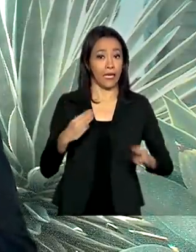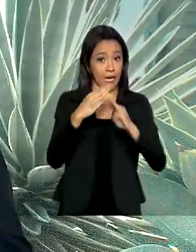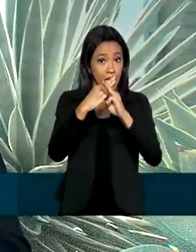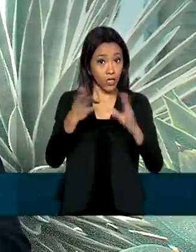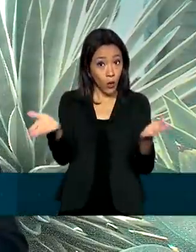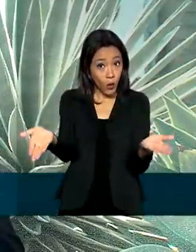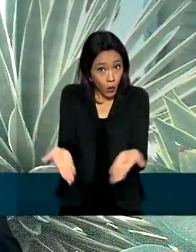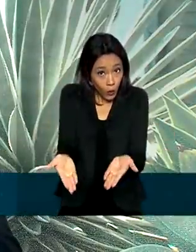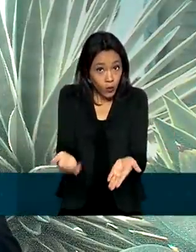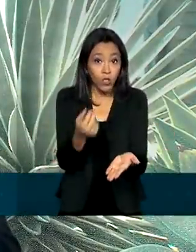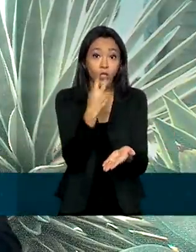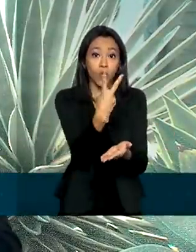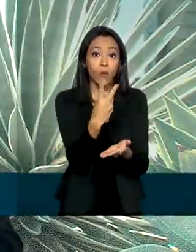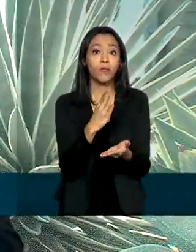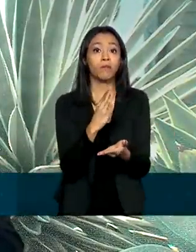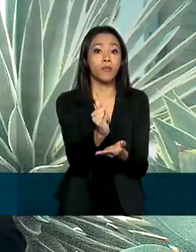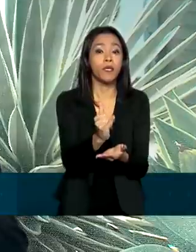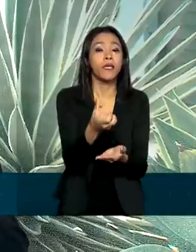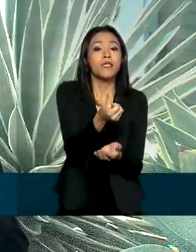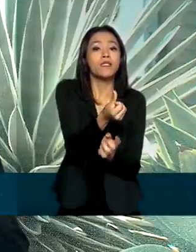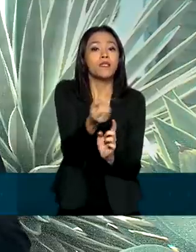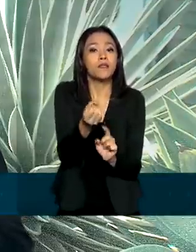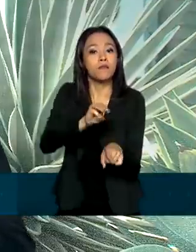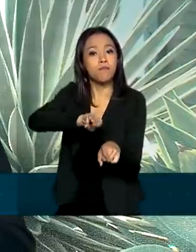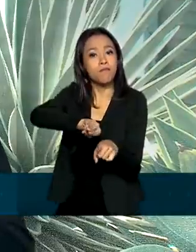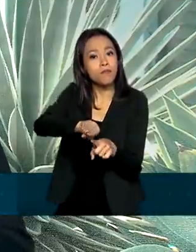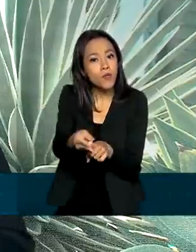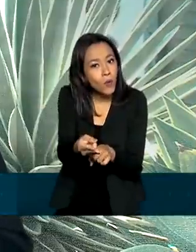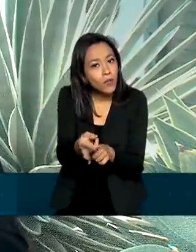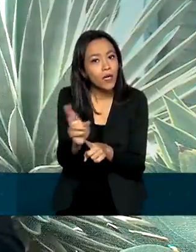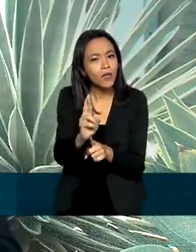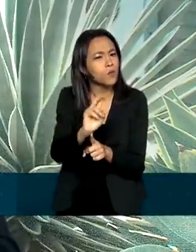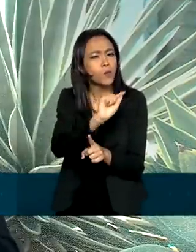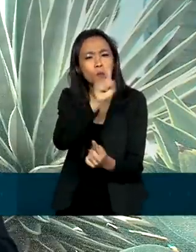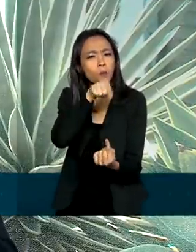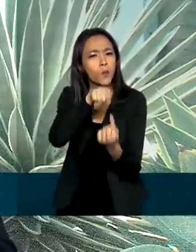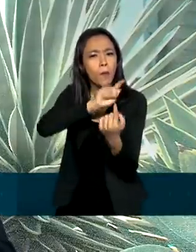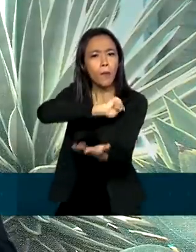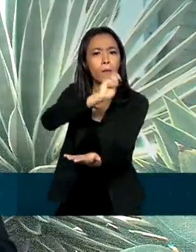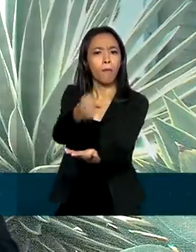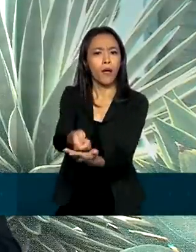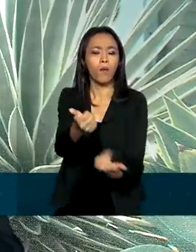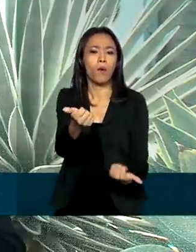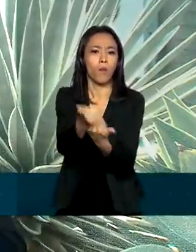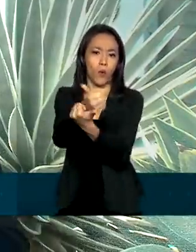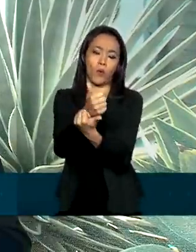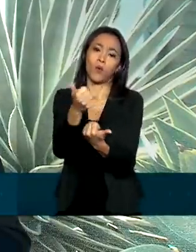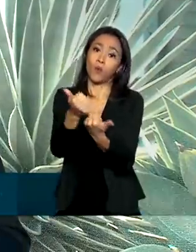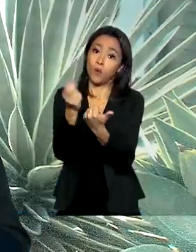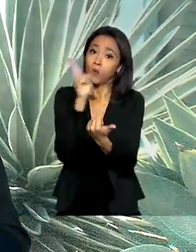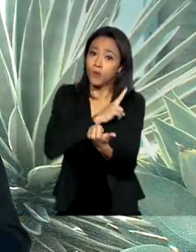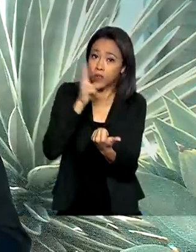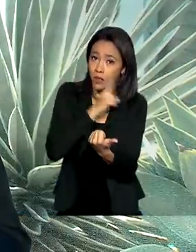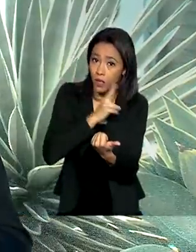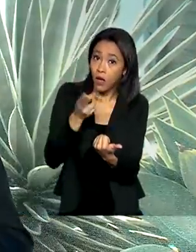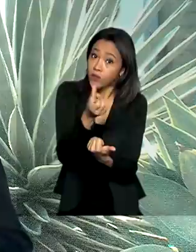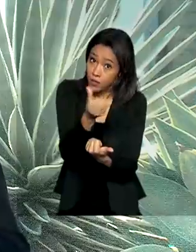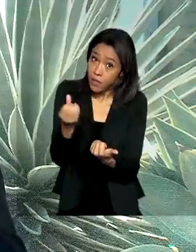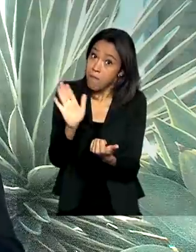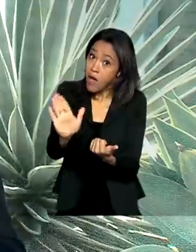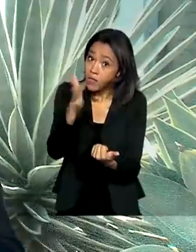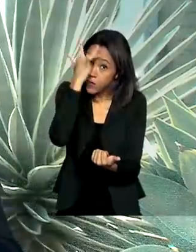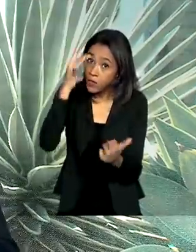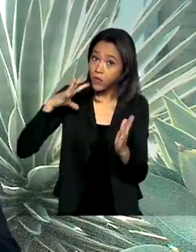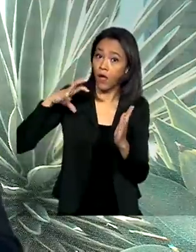hoje 2 bilhões e 600 milhões de reais para pagar o auxílio emergencial àqueles que se cadastraram pelo